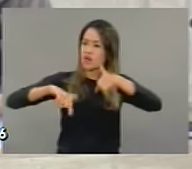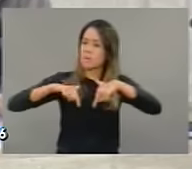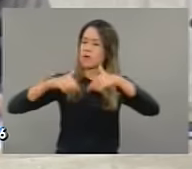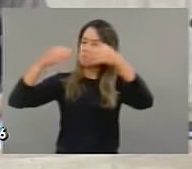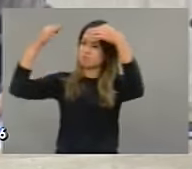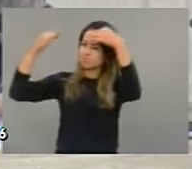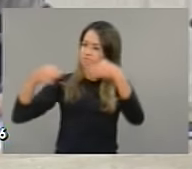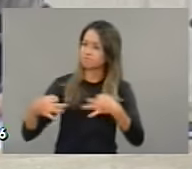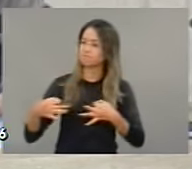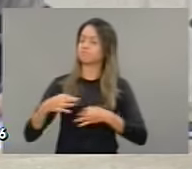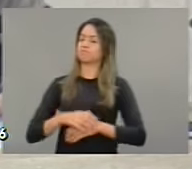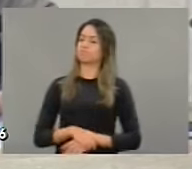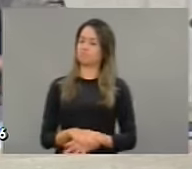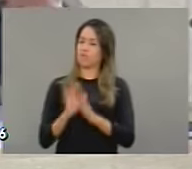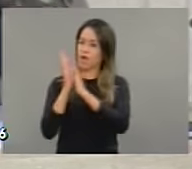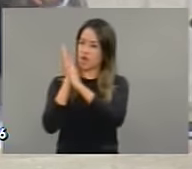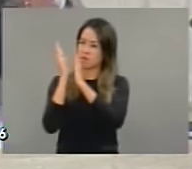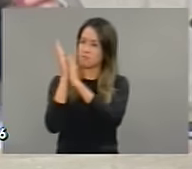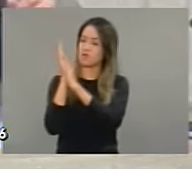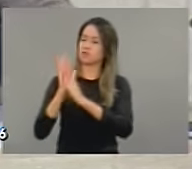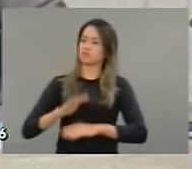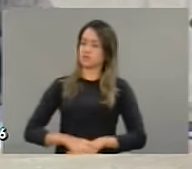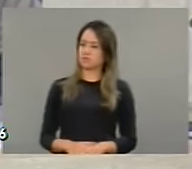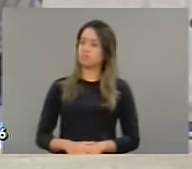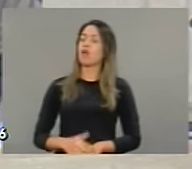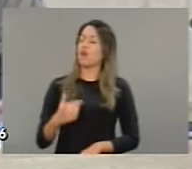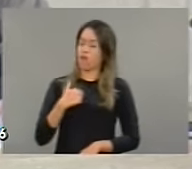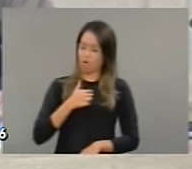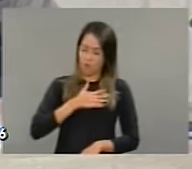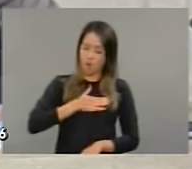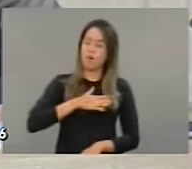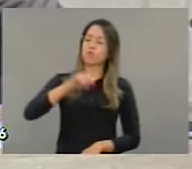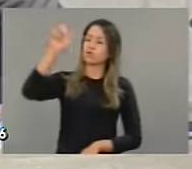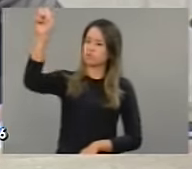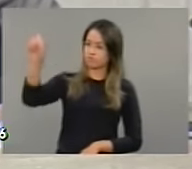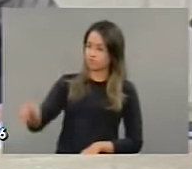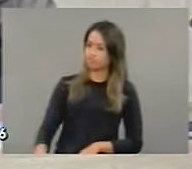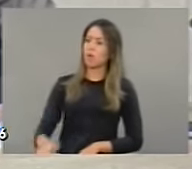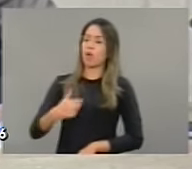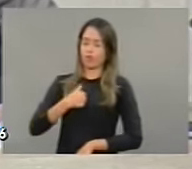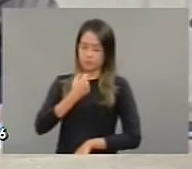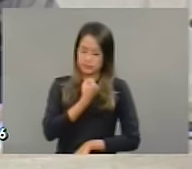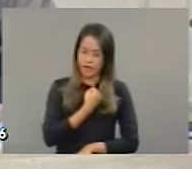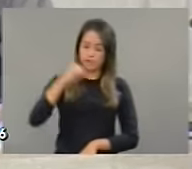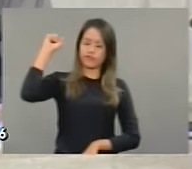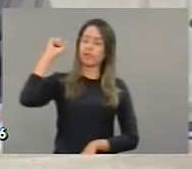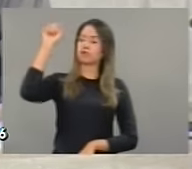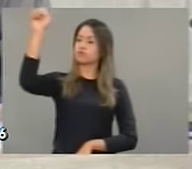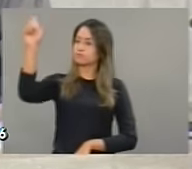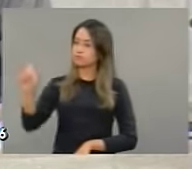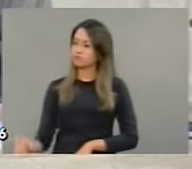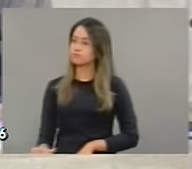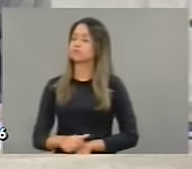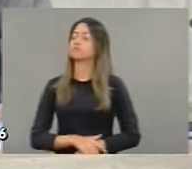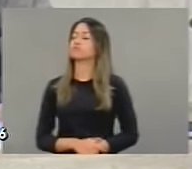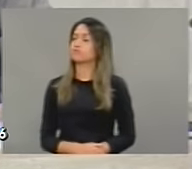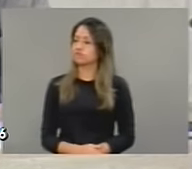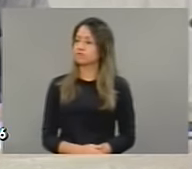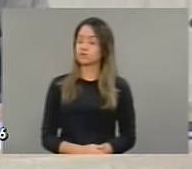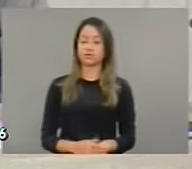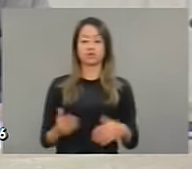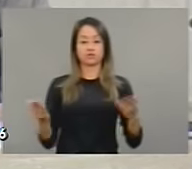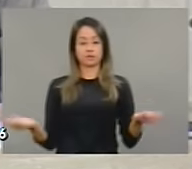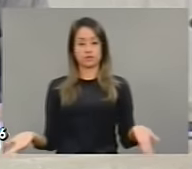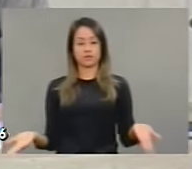a sociedade cearense. Me solidarizo com Vossa Excelência dizendo que em momento algum e quando